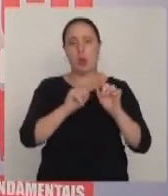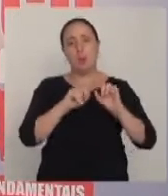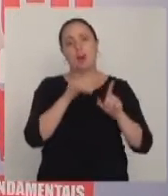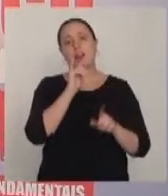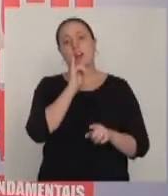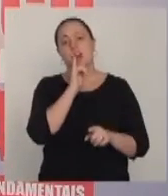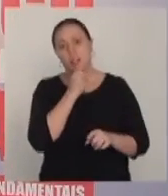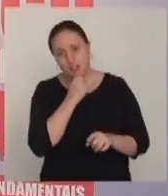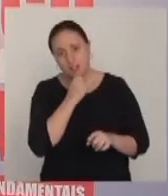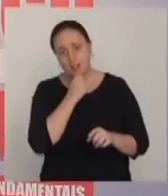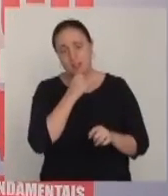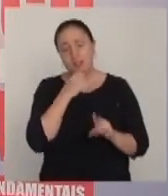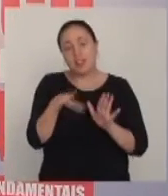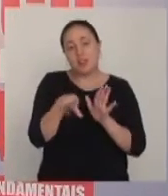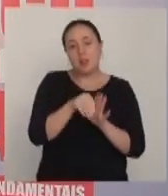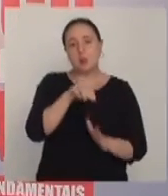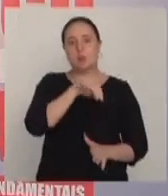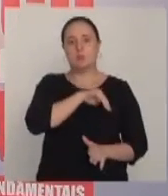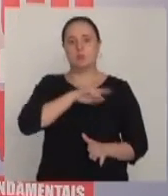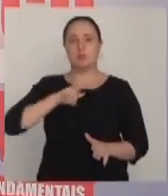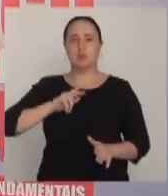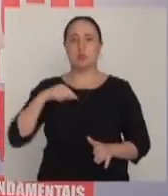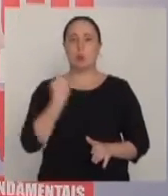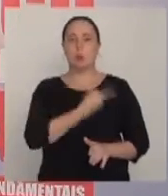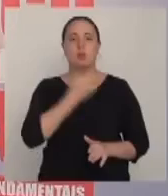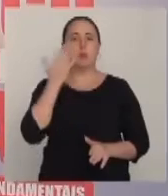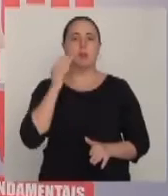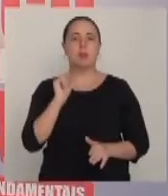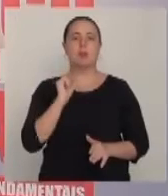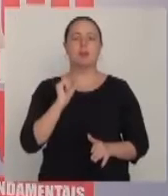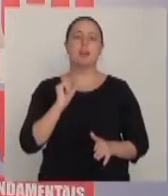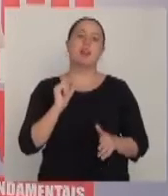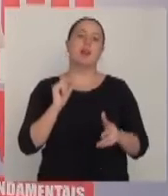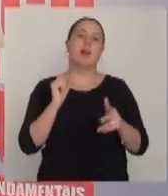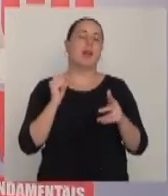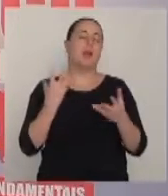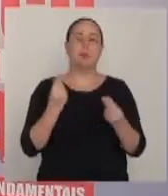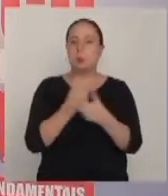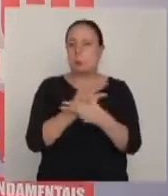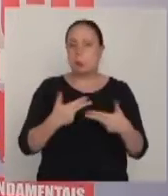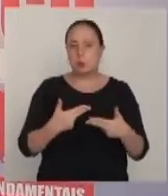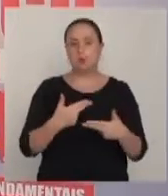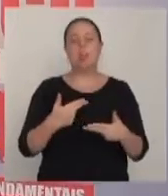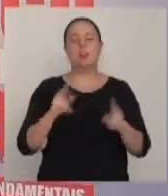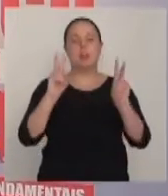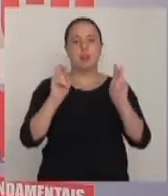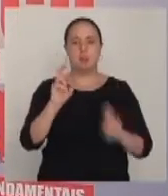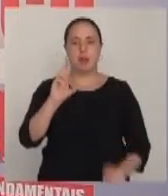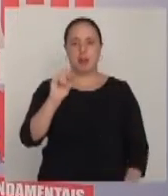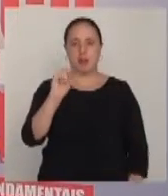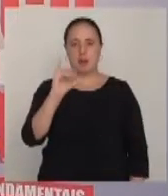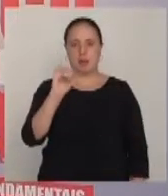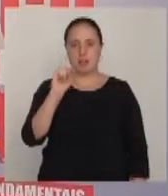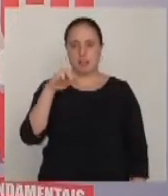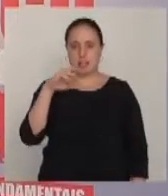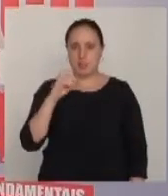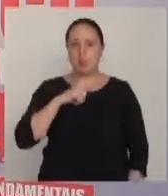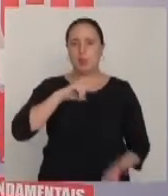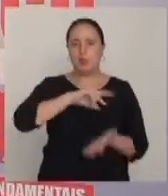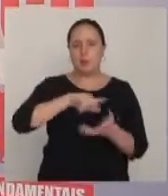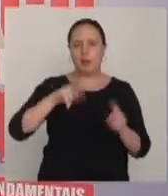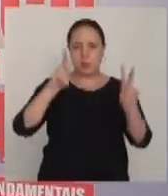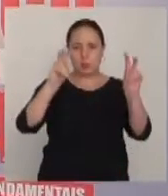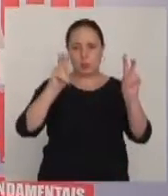Mas, infelizmente, dentro do Ministério Público, a gente sabe que em muitos casos que envolvem, por exemplo, racismo, que